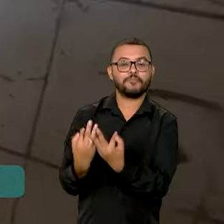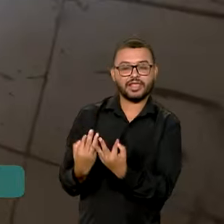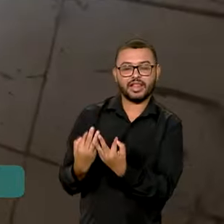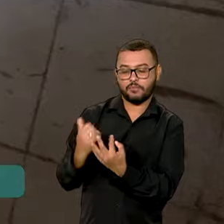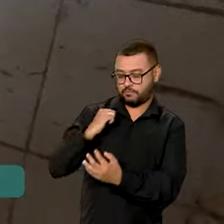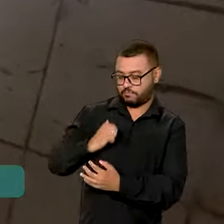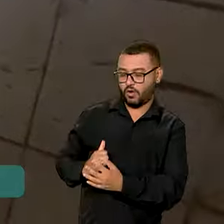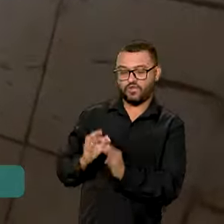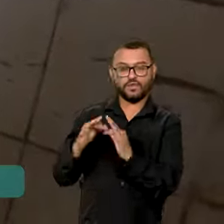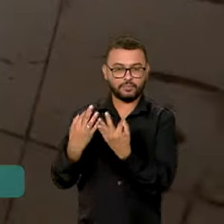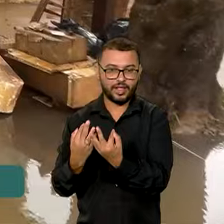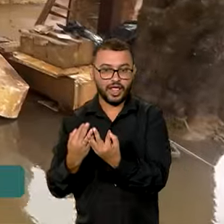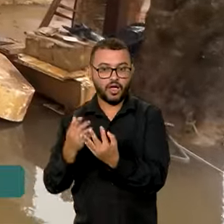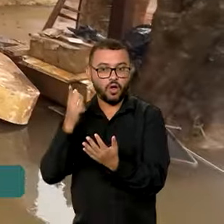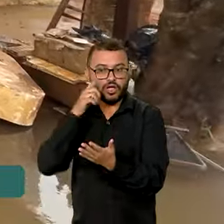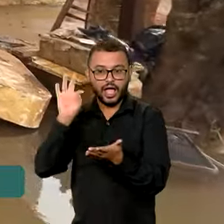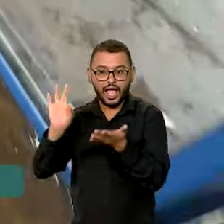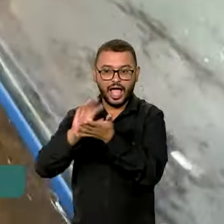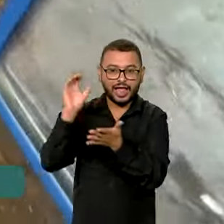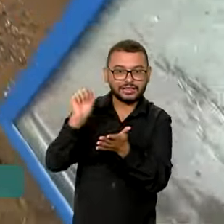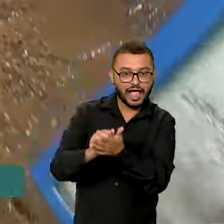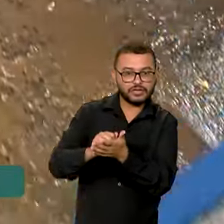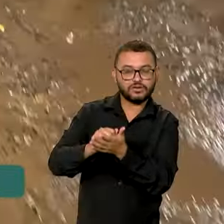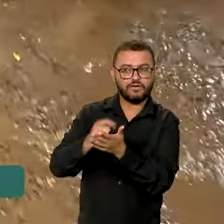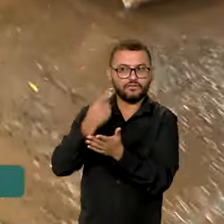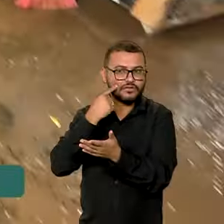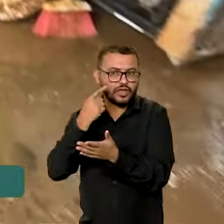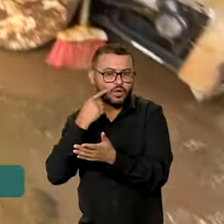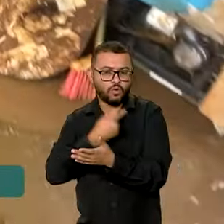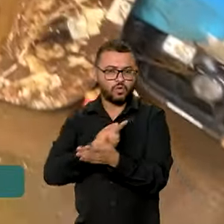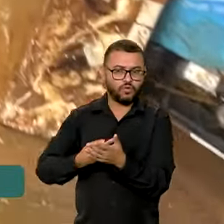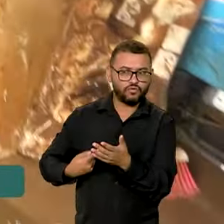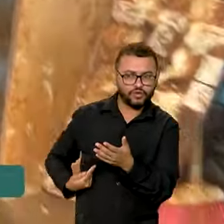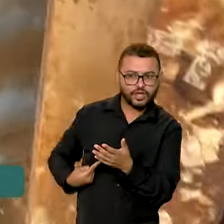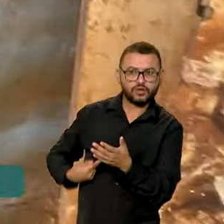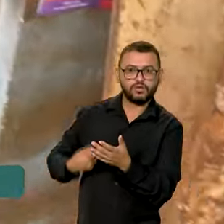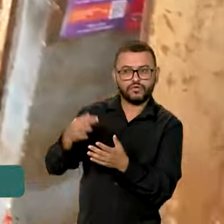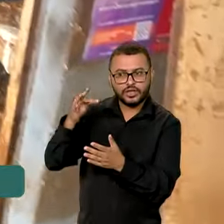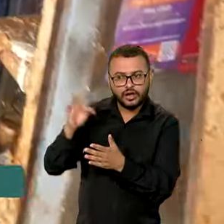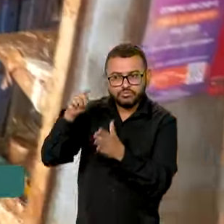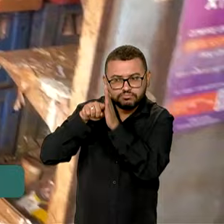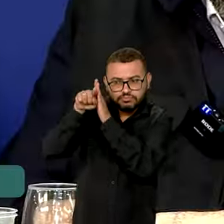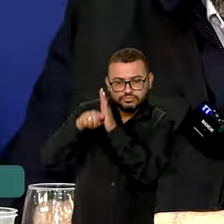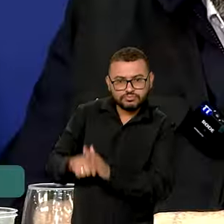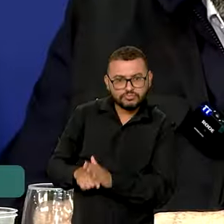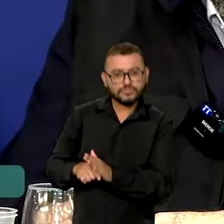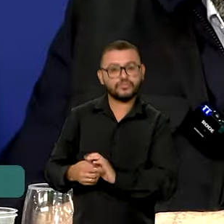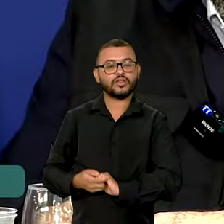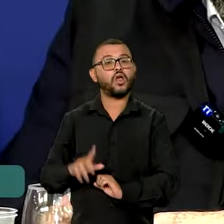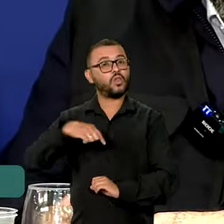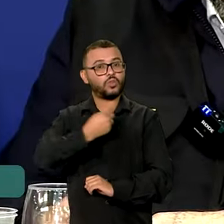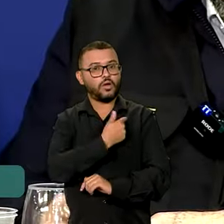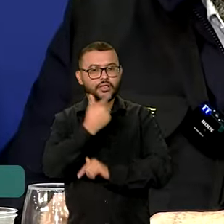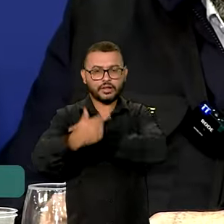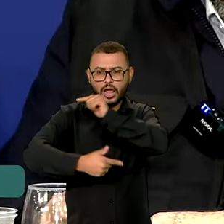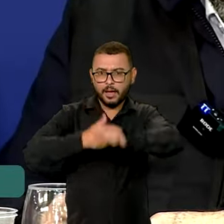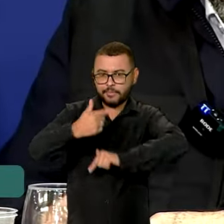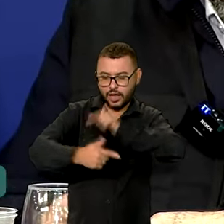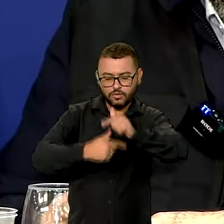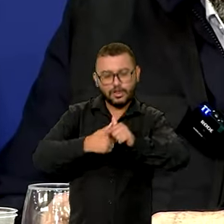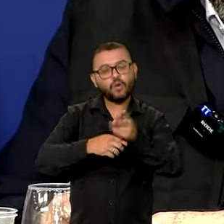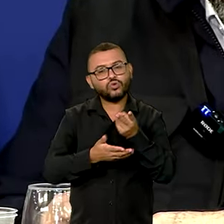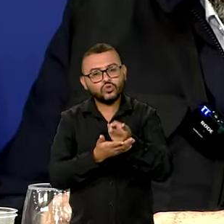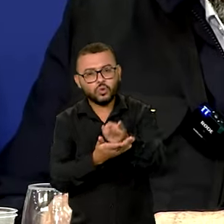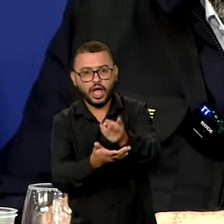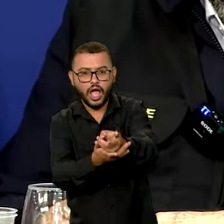Elas foram incluídas no programa após uma busca ativa feita pelo governo federal. Esse trabalho vai prosseguir.